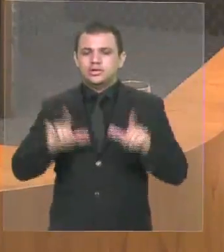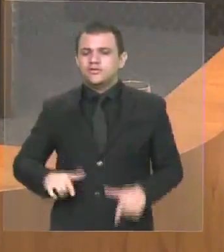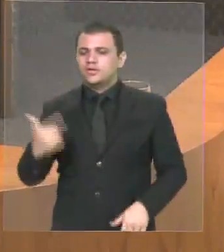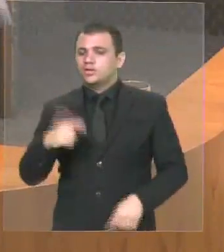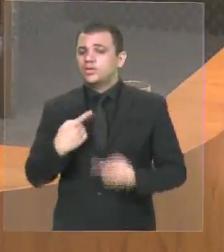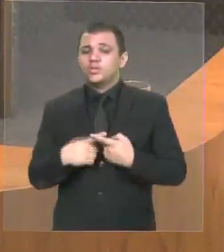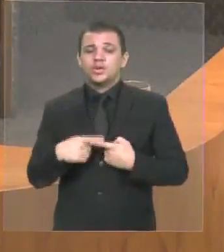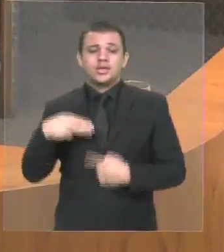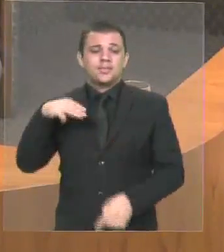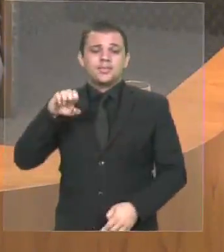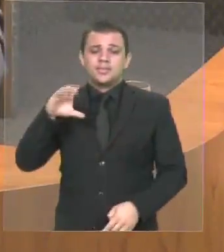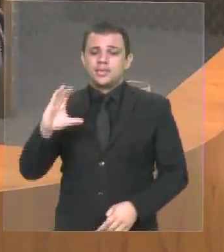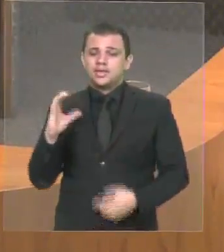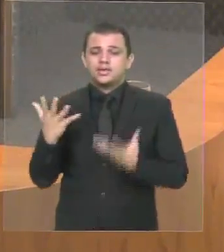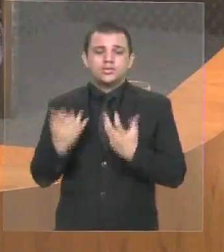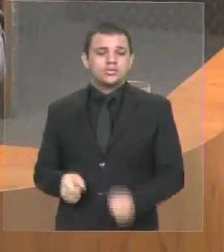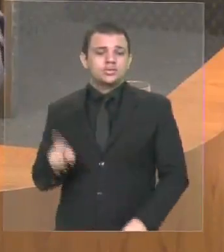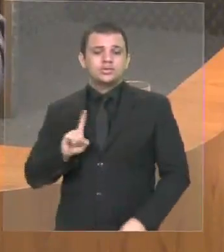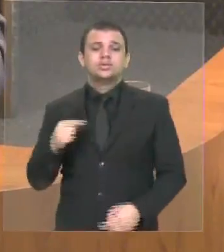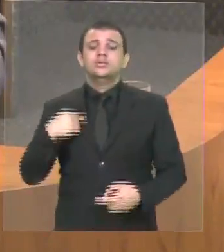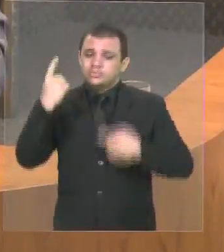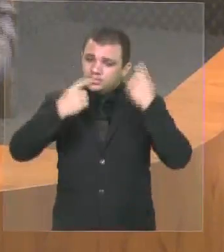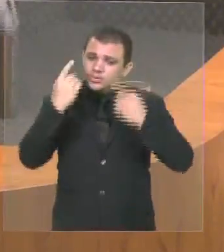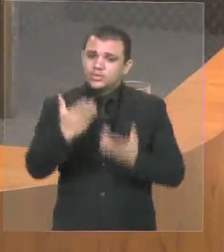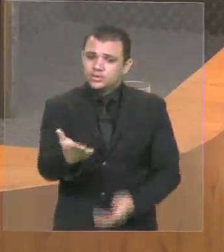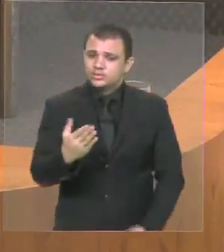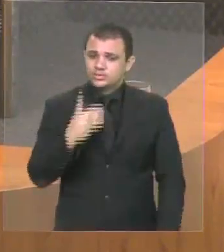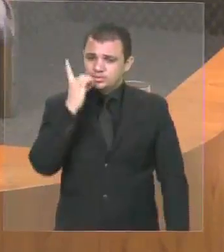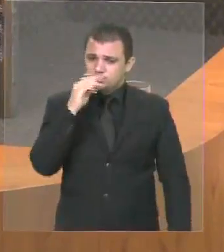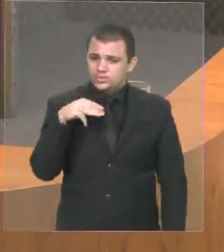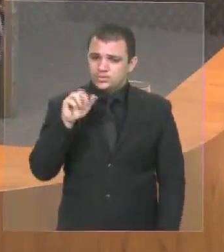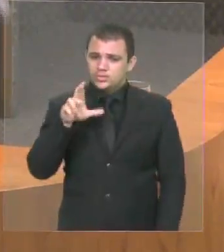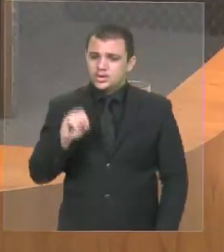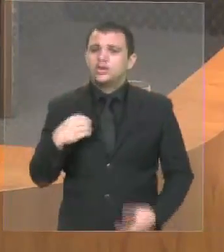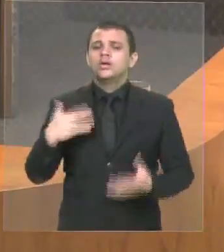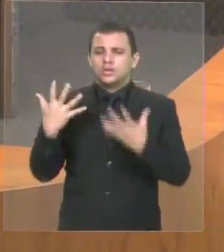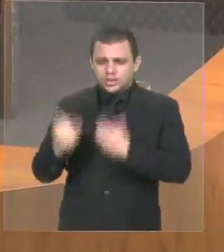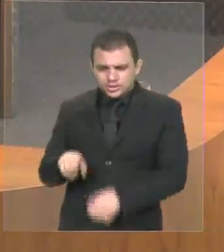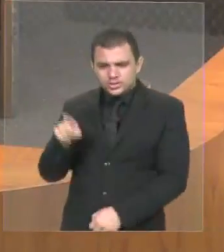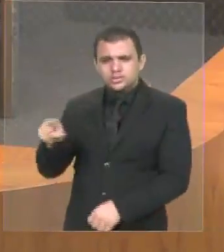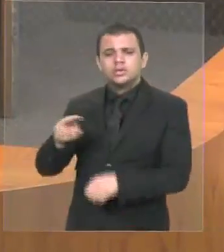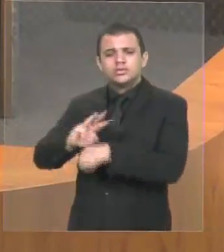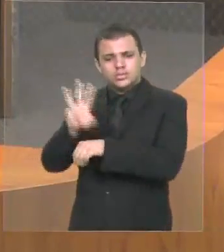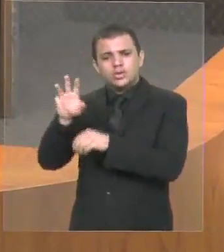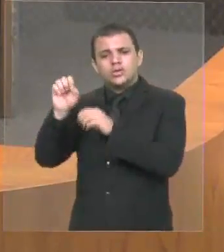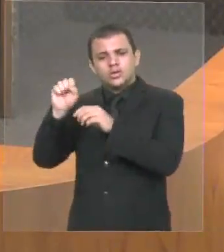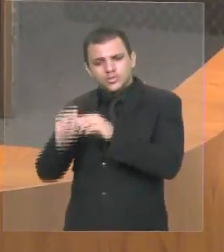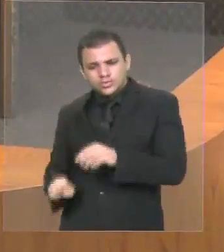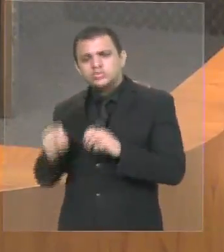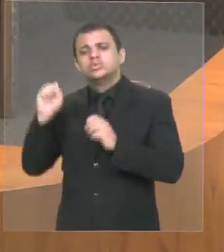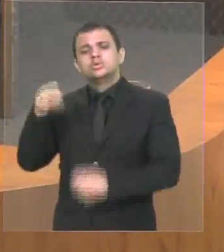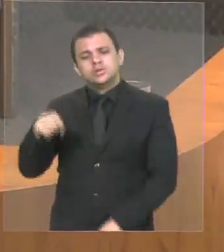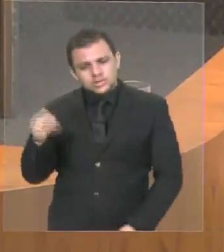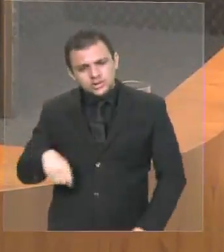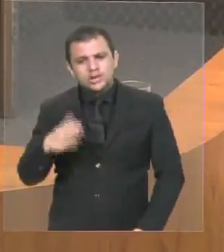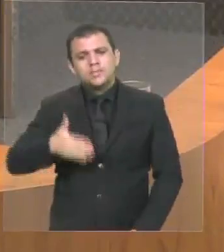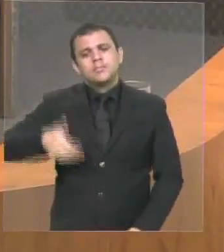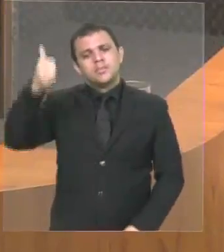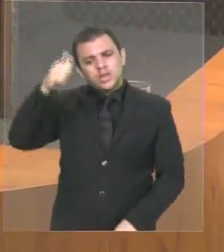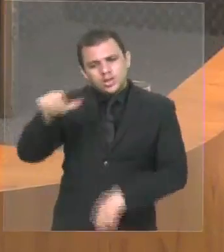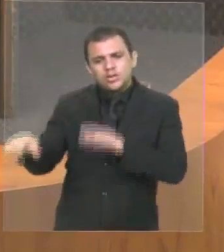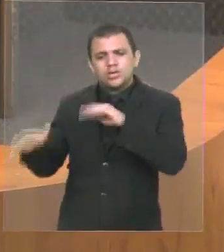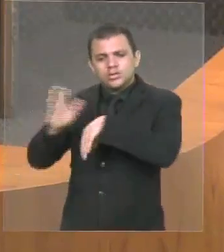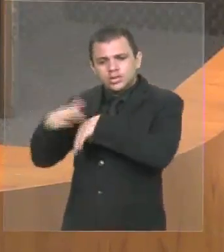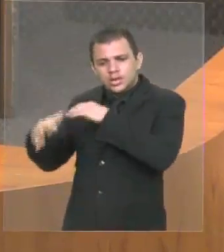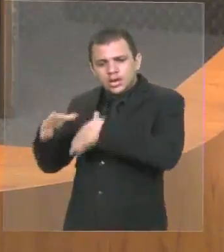São essas preocupações, deputado Marco Aurelio, que eu tenho. Sou a favor da universidade. Quanto mais descentralização, melhor. Quanto mais a administração